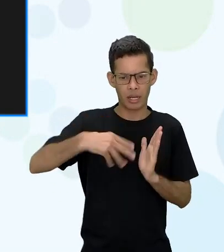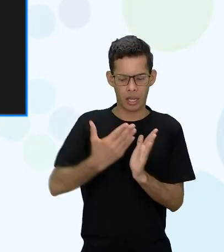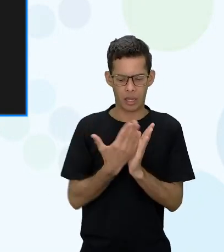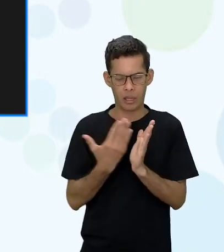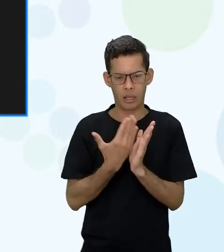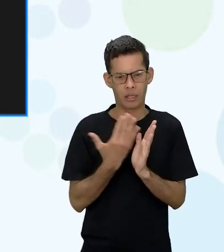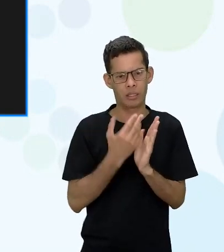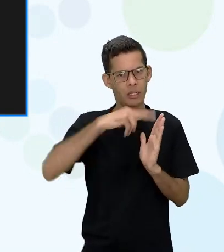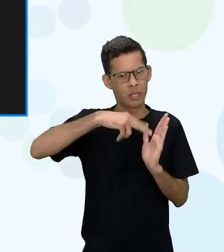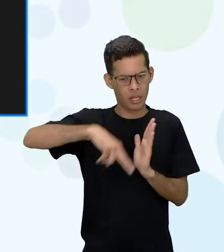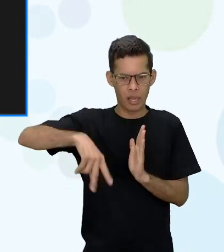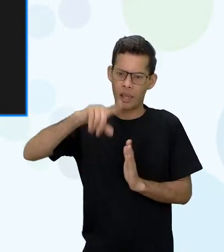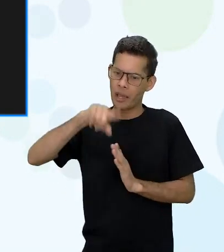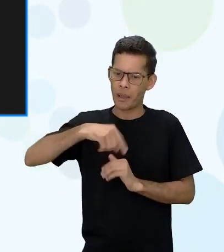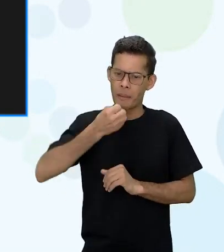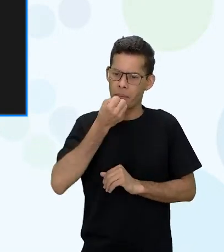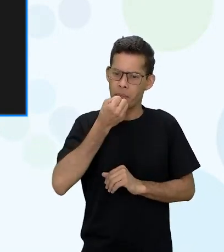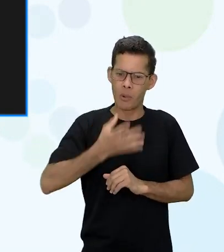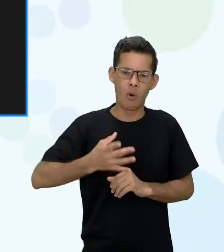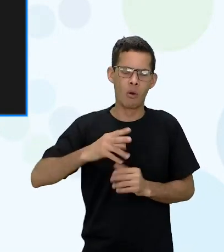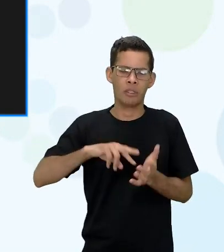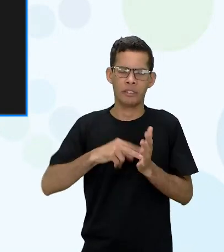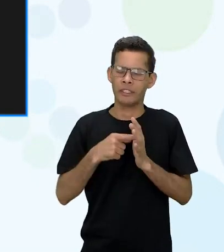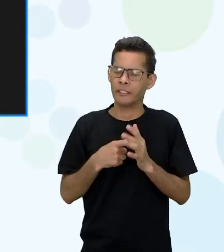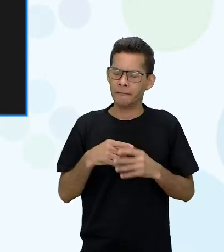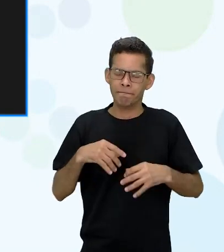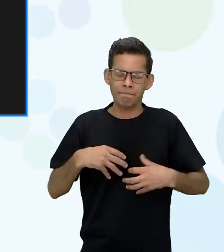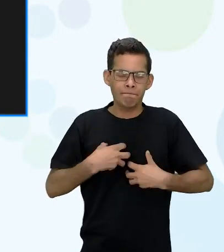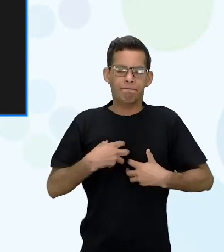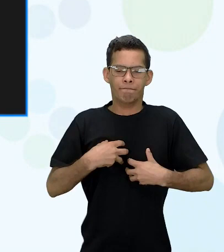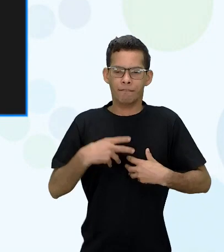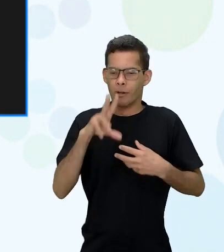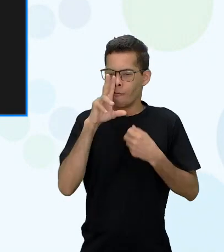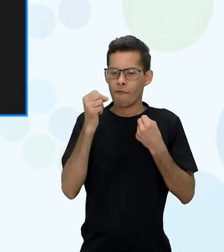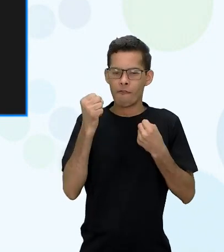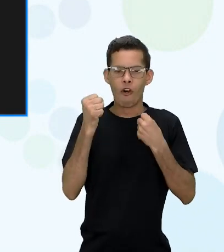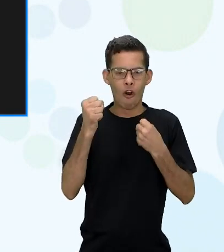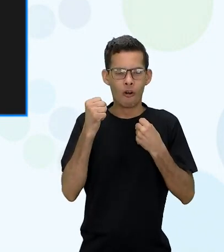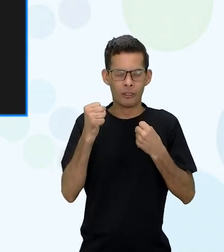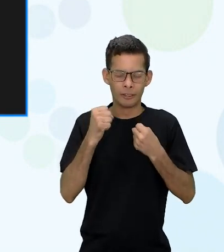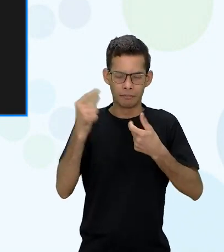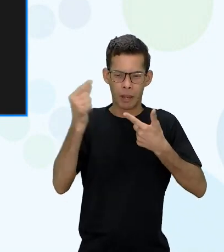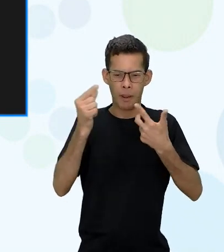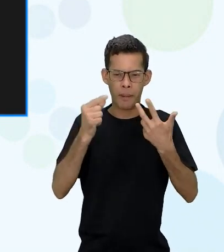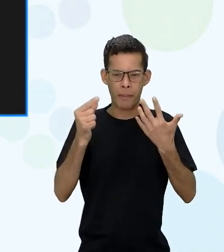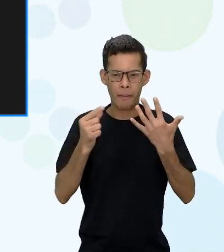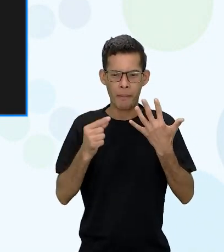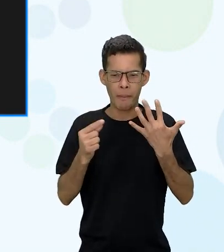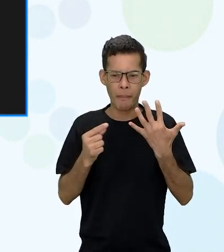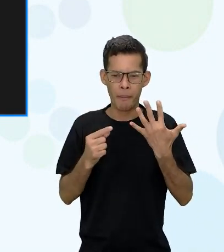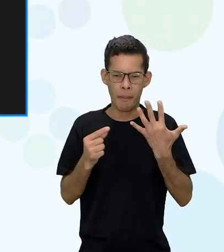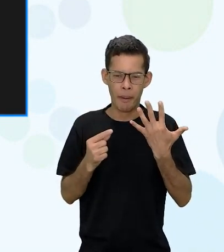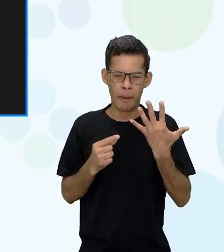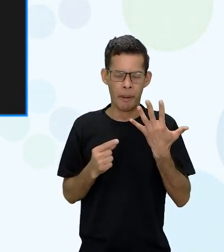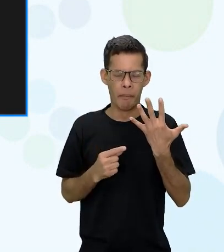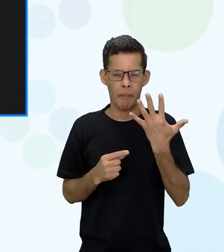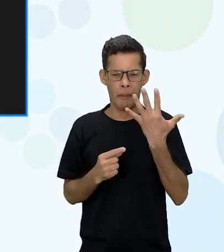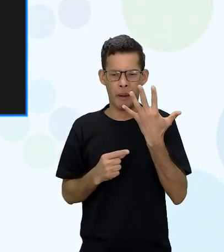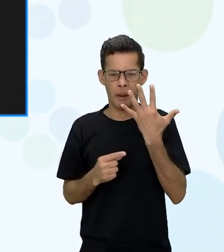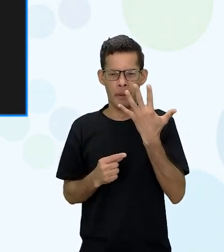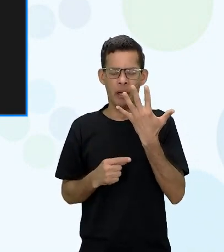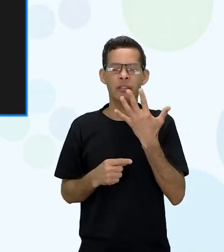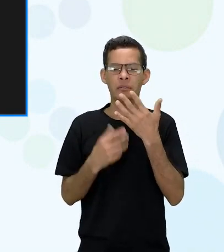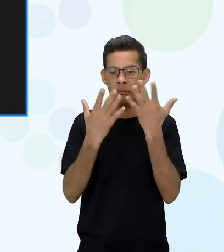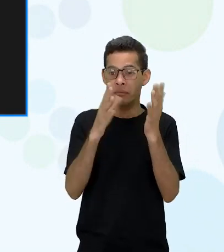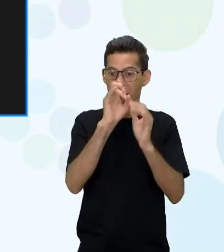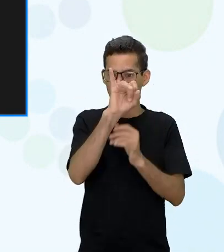como o Edivane falou é um soco no estômago e ele traz muitas outras coisas se a gente ficasse aqui discutindo a